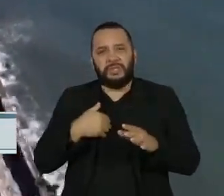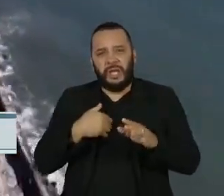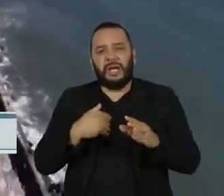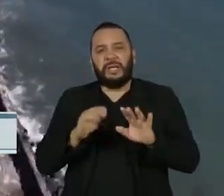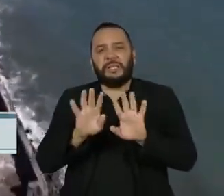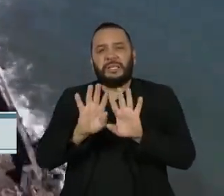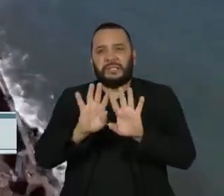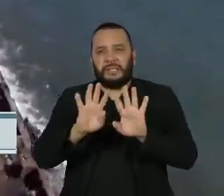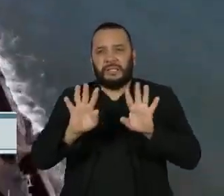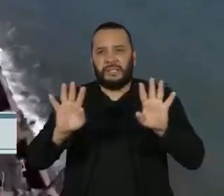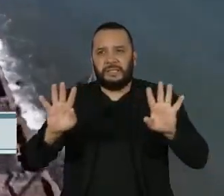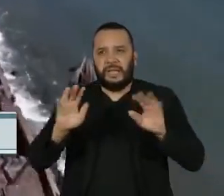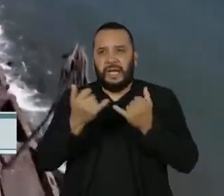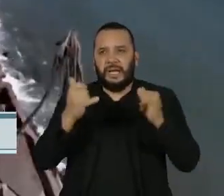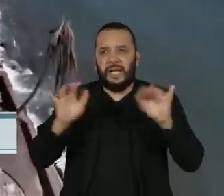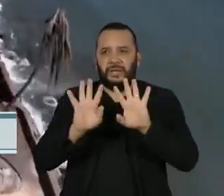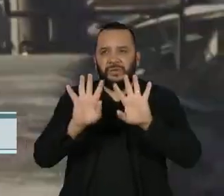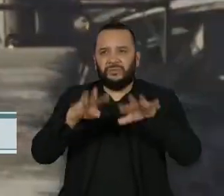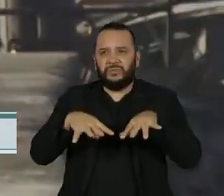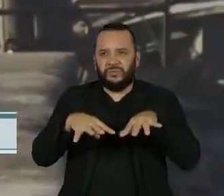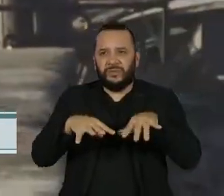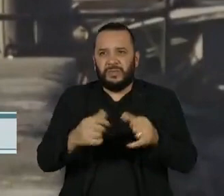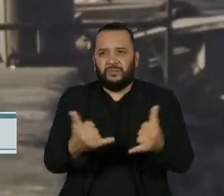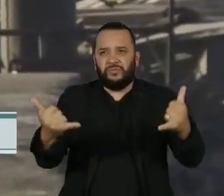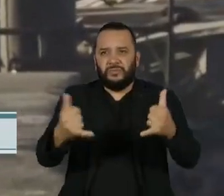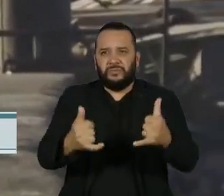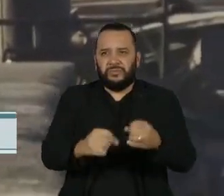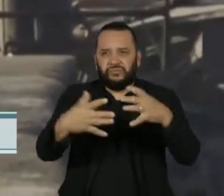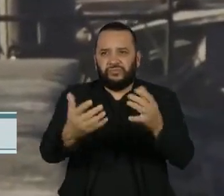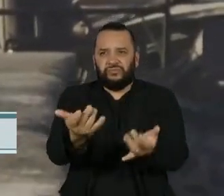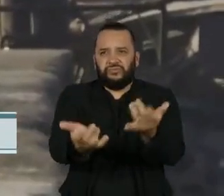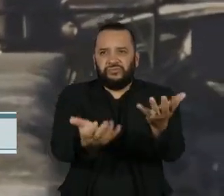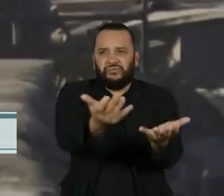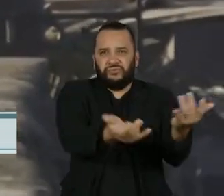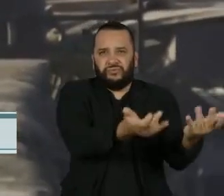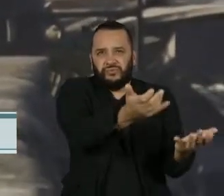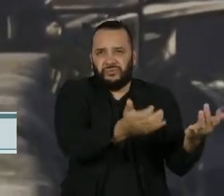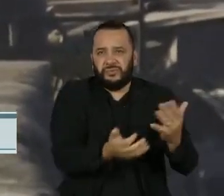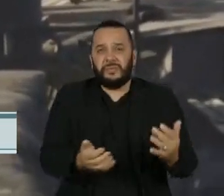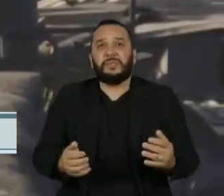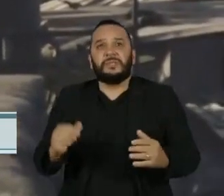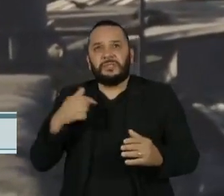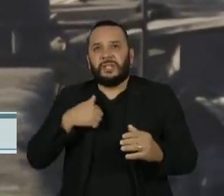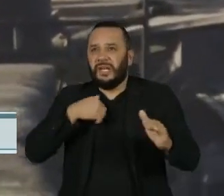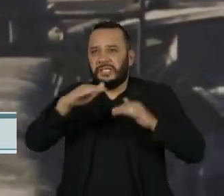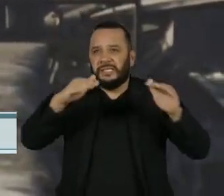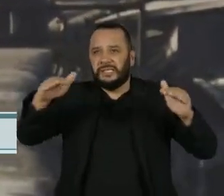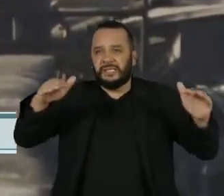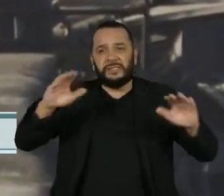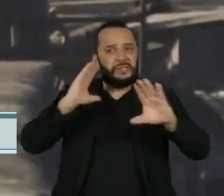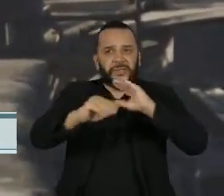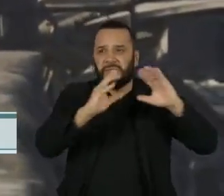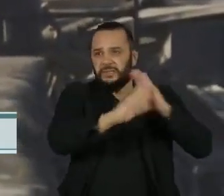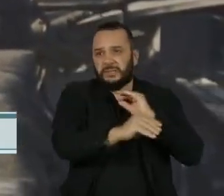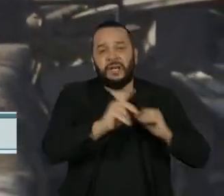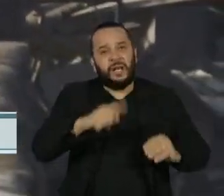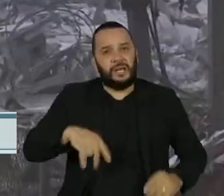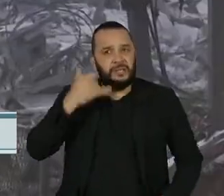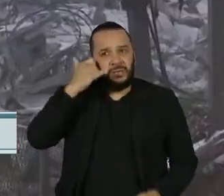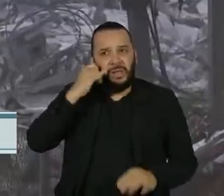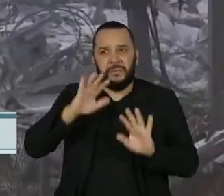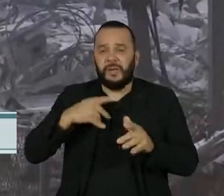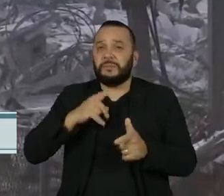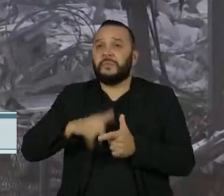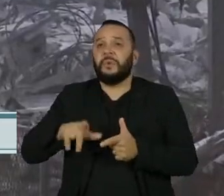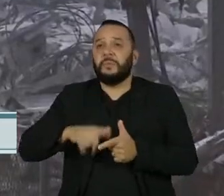contribuíram para aumentar os incêndios. O alerta de retirada foi dado por celular, mas o serviço também estava precário